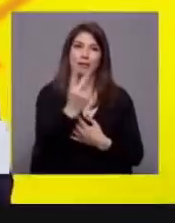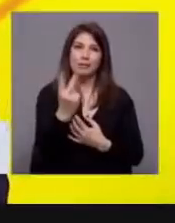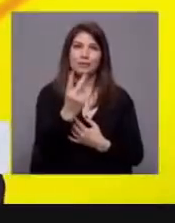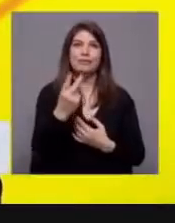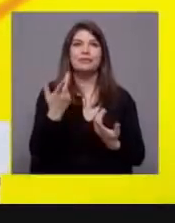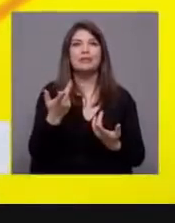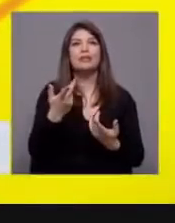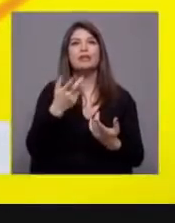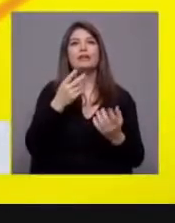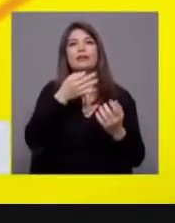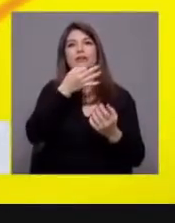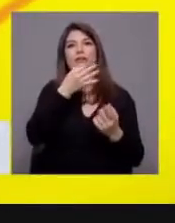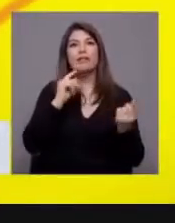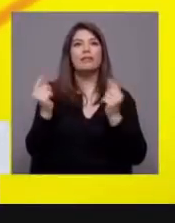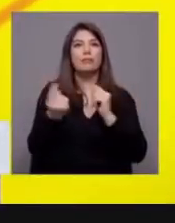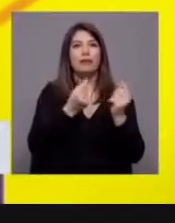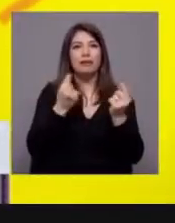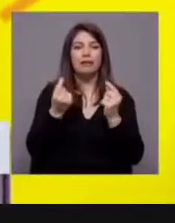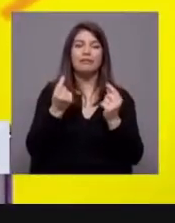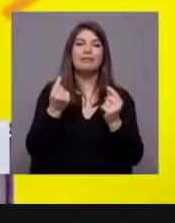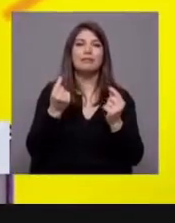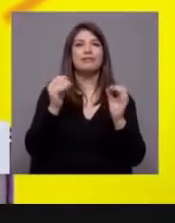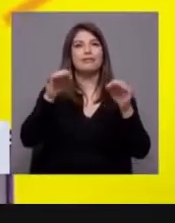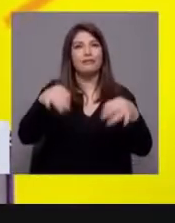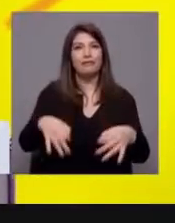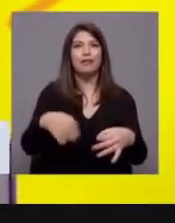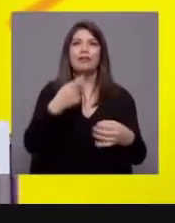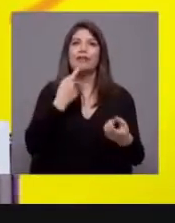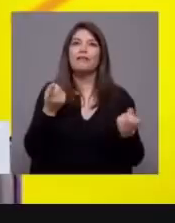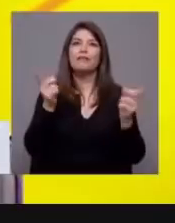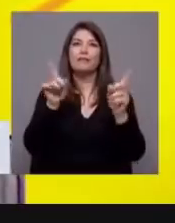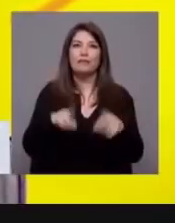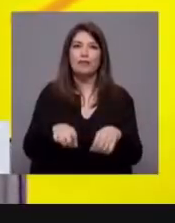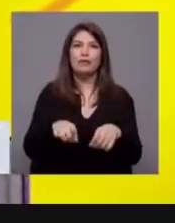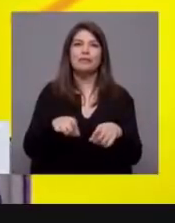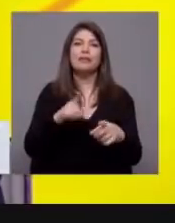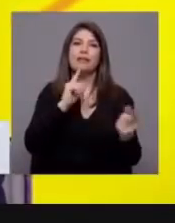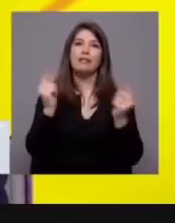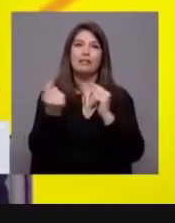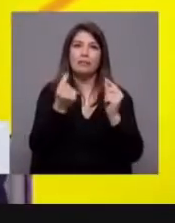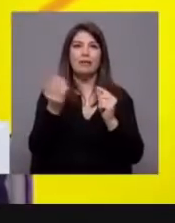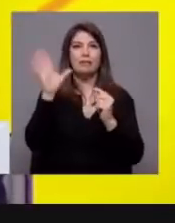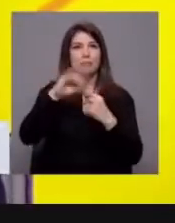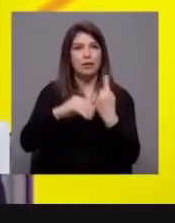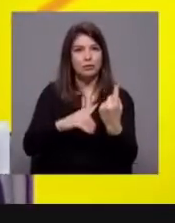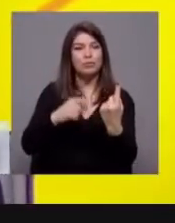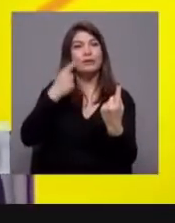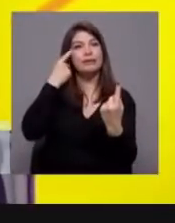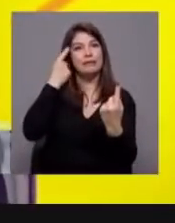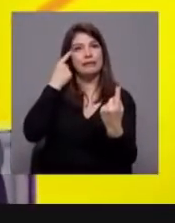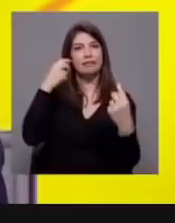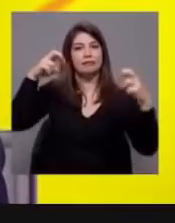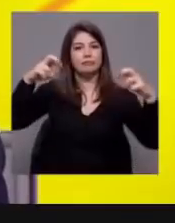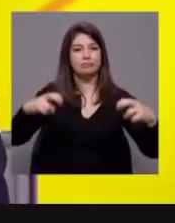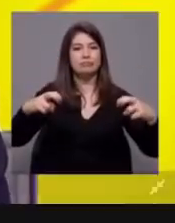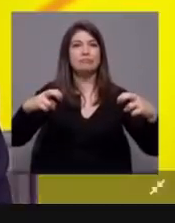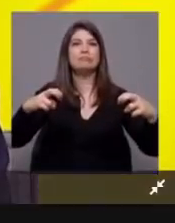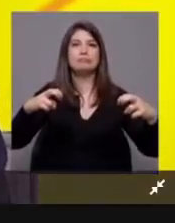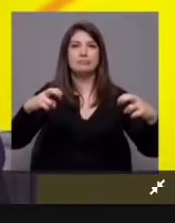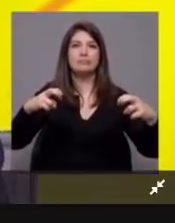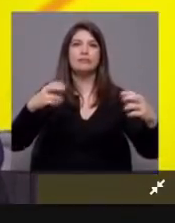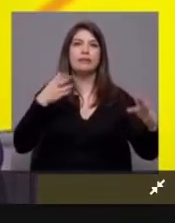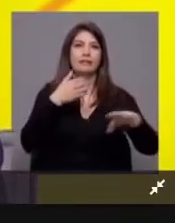desculpa. Chegamos assim ao fim de mais um debate legislativo às 22. Mesmo assim, o Costa espatou-lhe com mais um minuto em cima, quase. a frente, vão estar